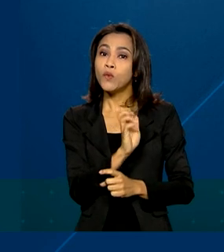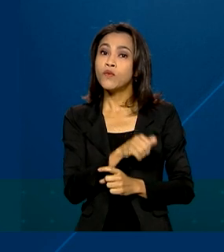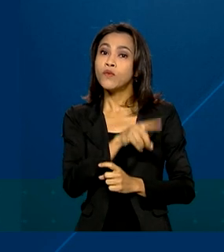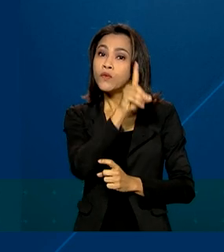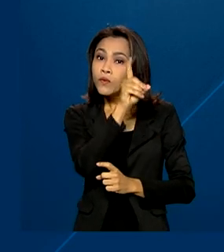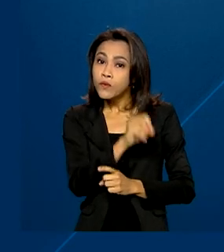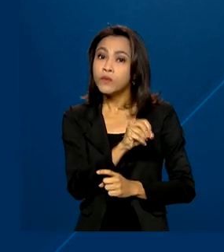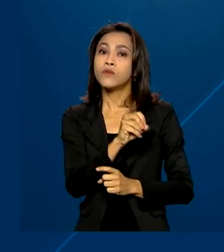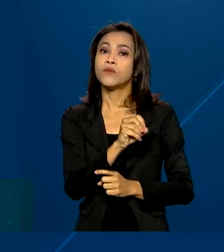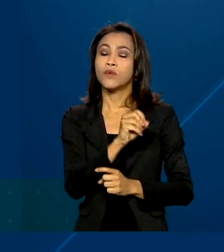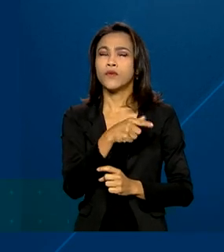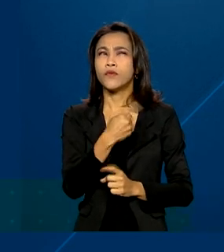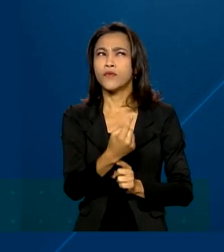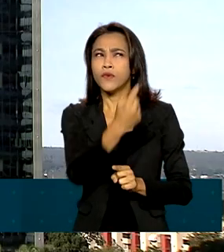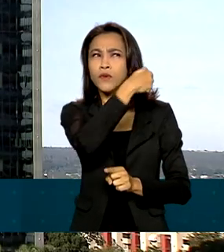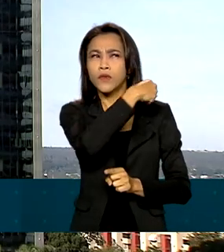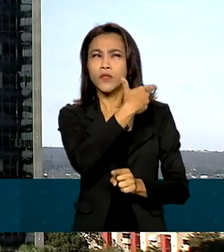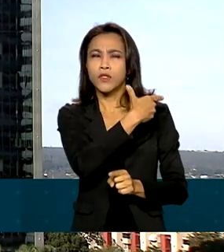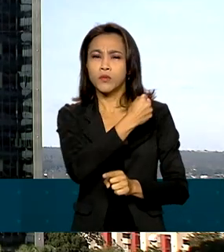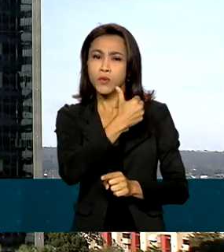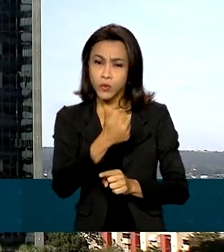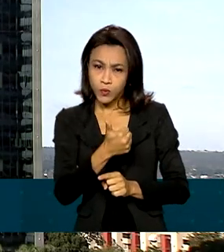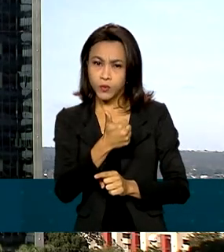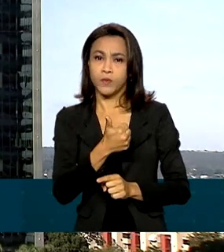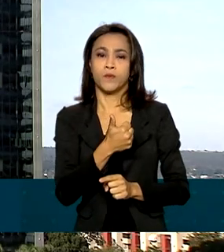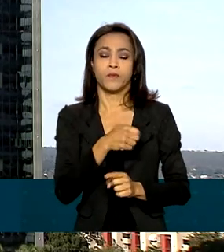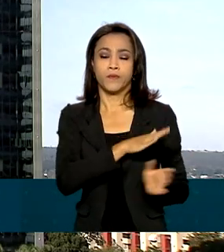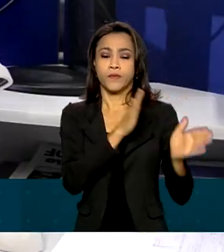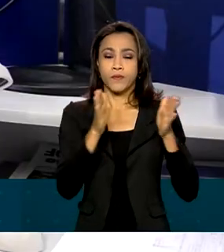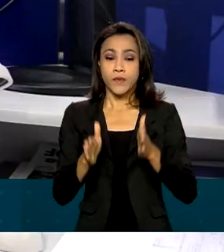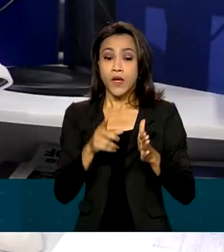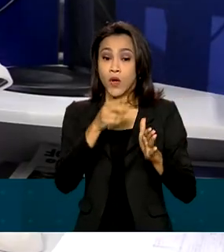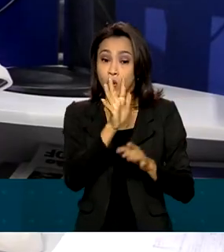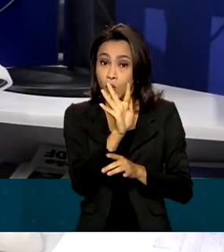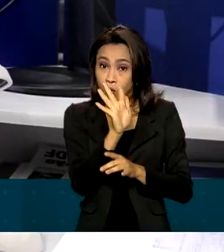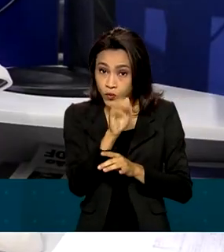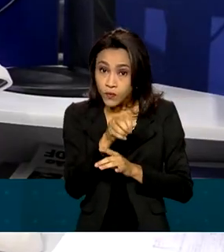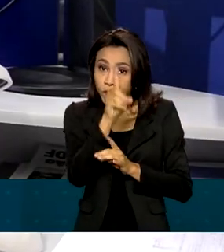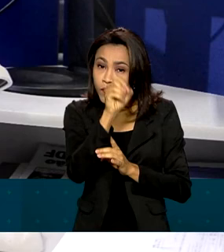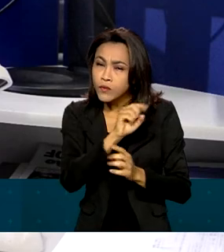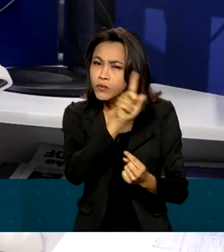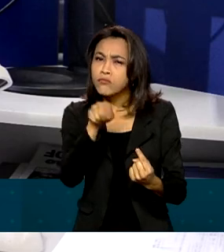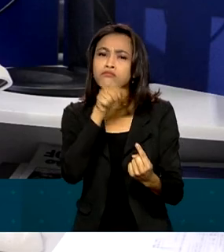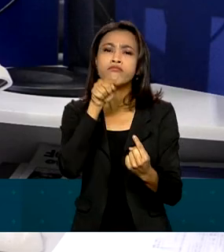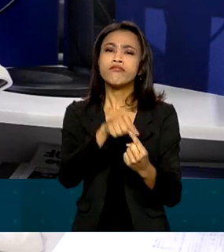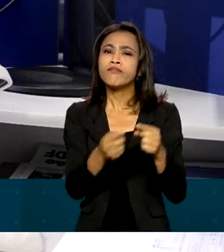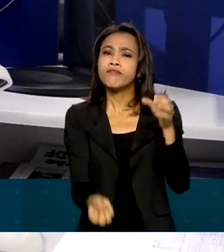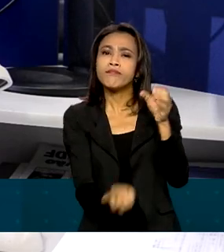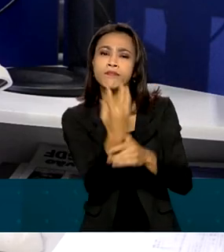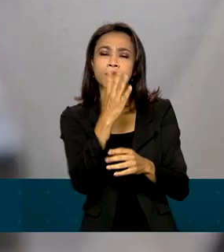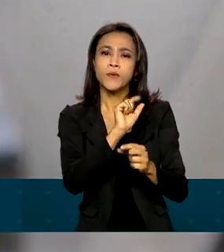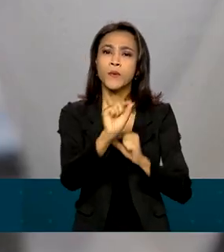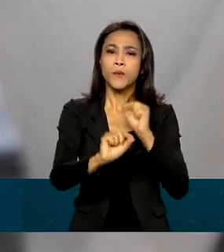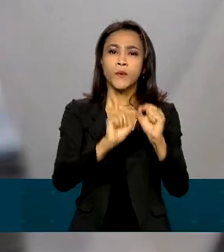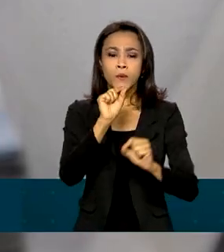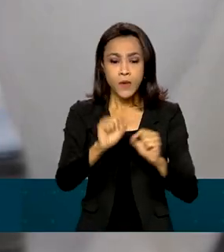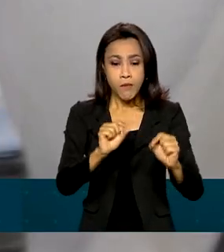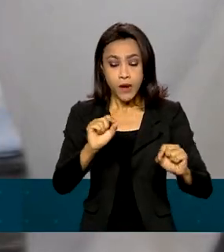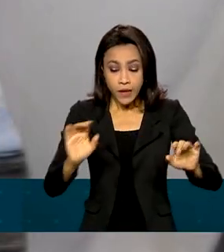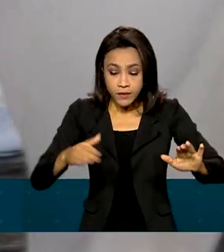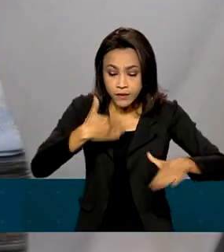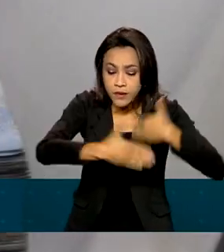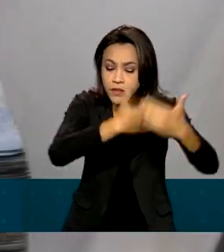partir do Dendê, de 2001. Os fundos constitucionais foram criados com o objetivo de contribuir para o